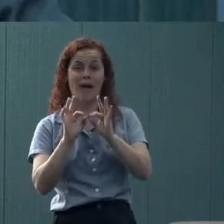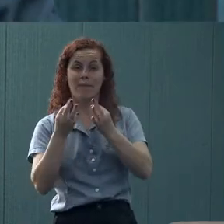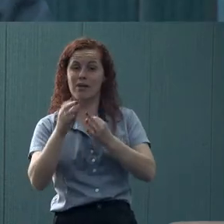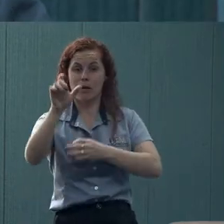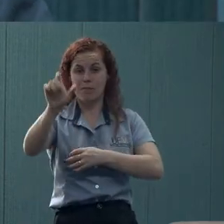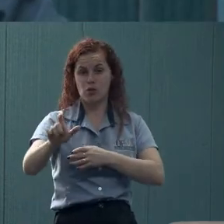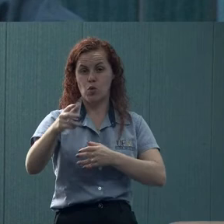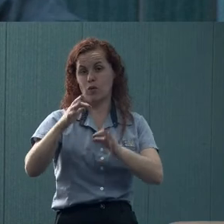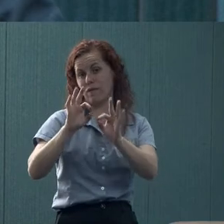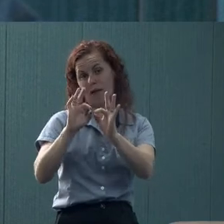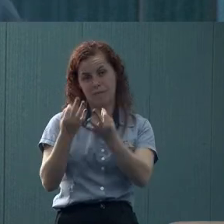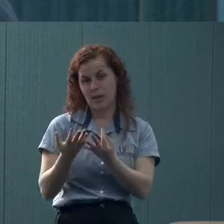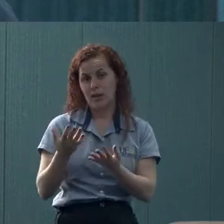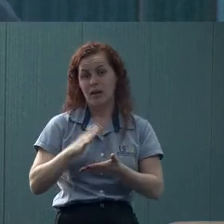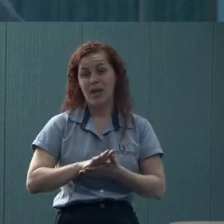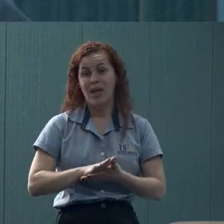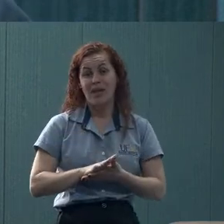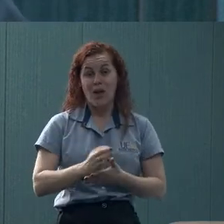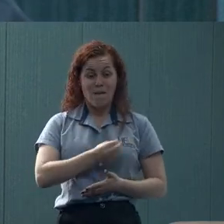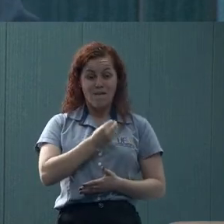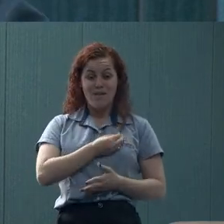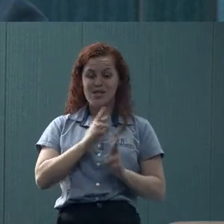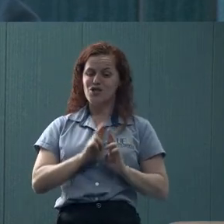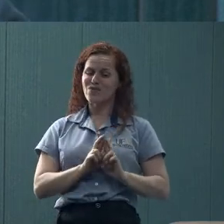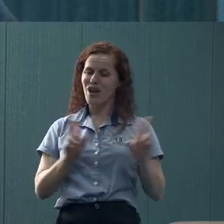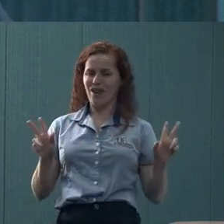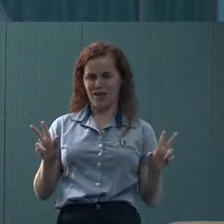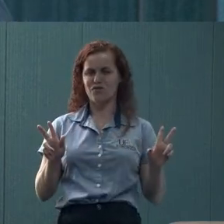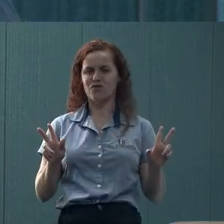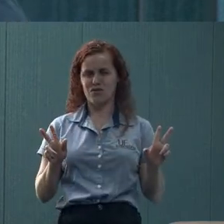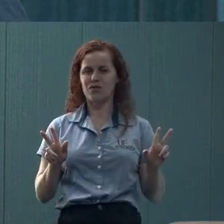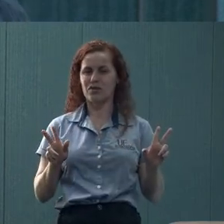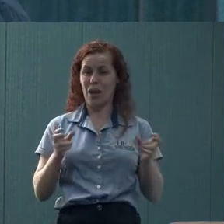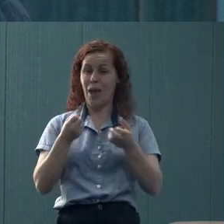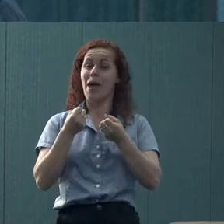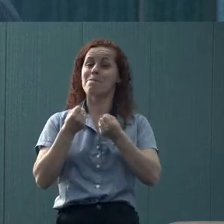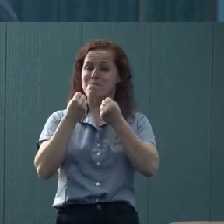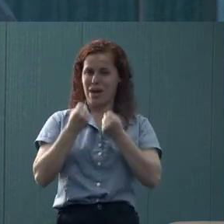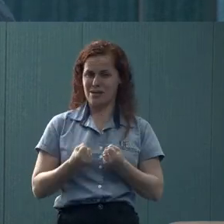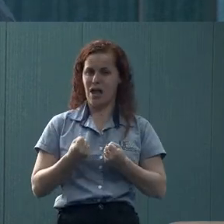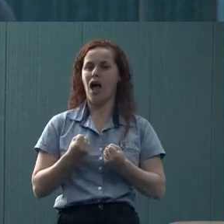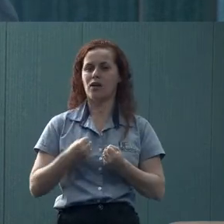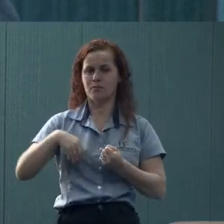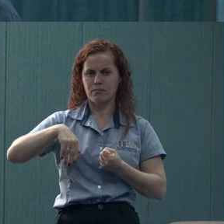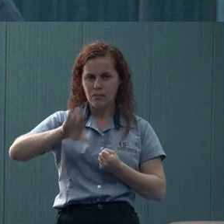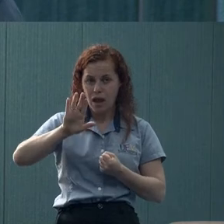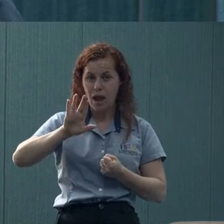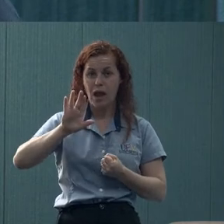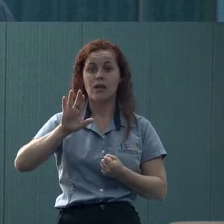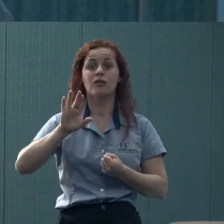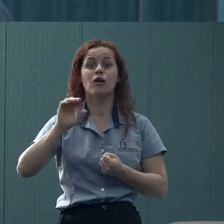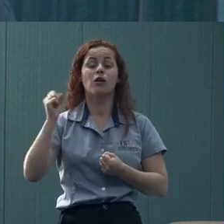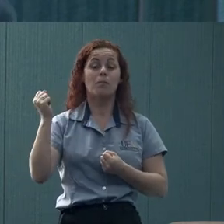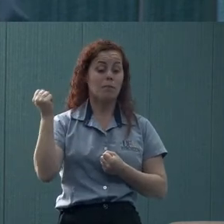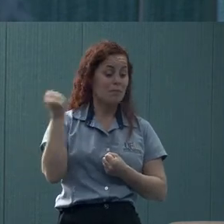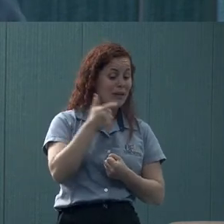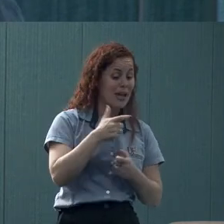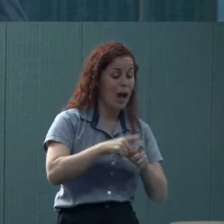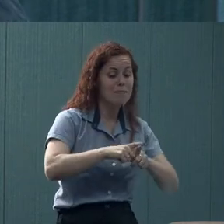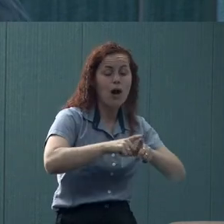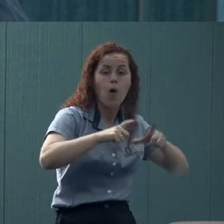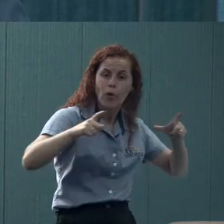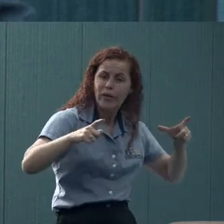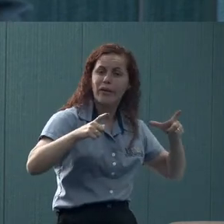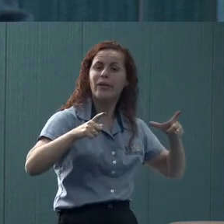a vivência diferente, muito mais pesada. Mas, para a grande parte das pessoas, as pessoas